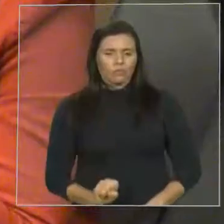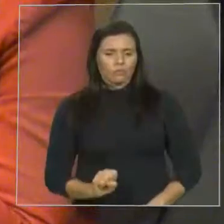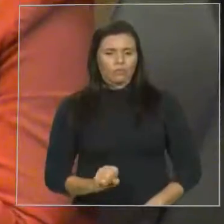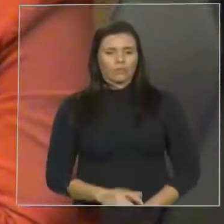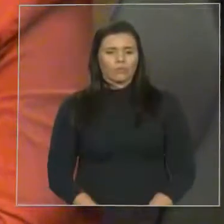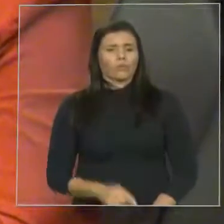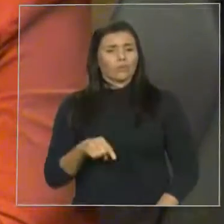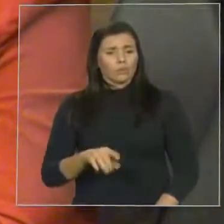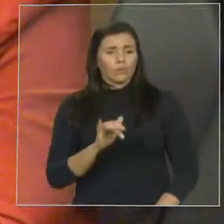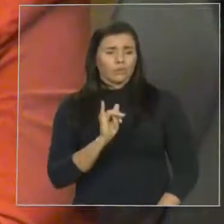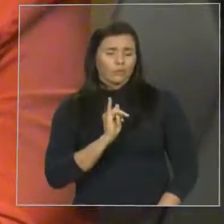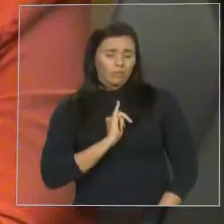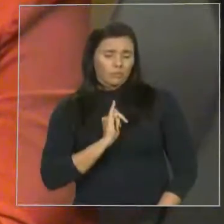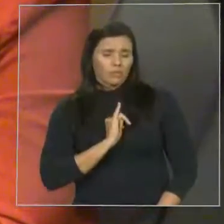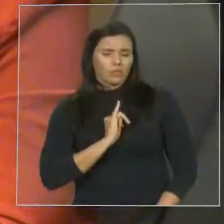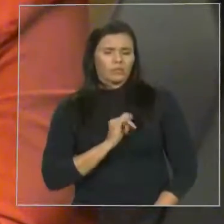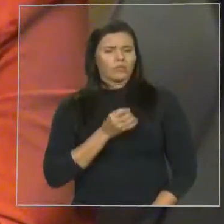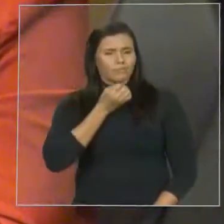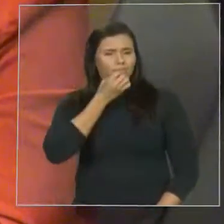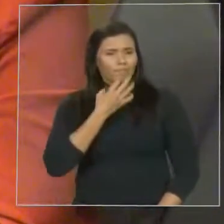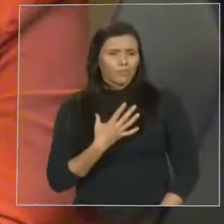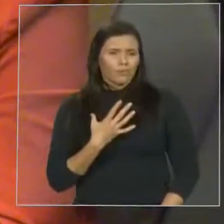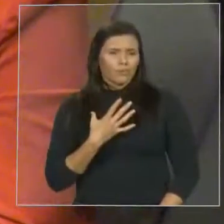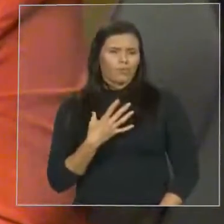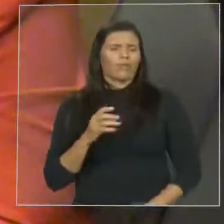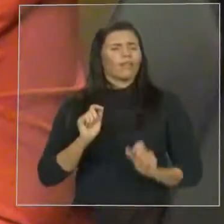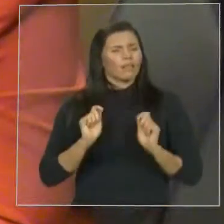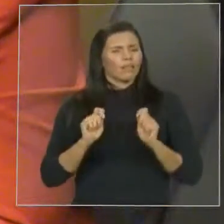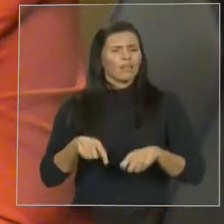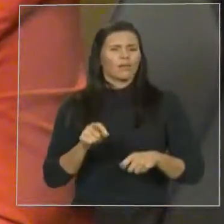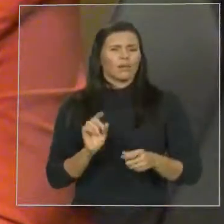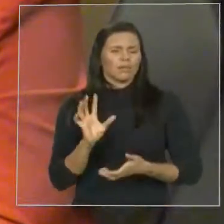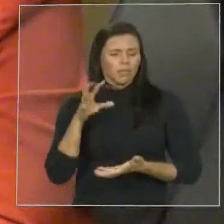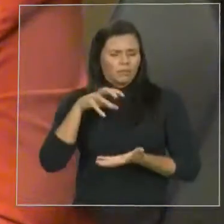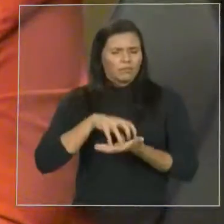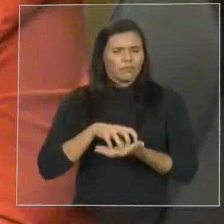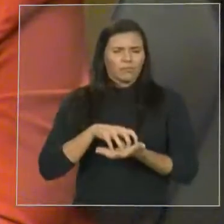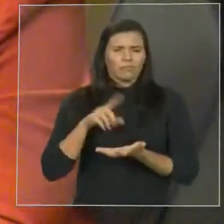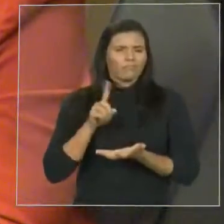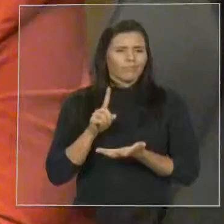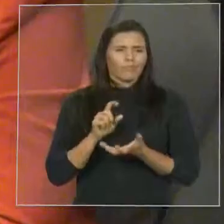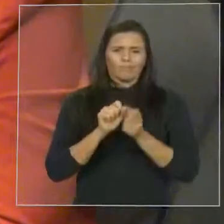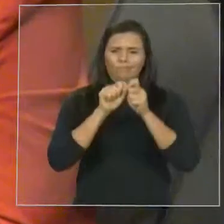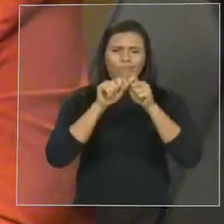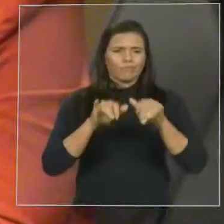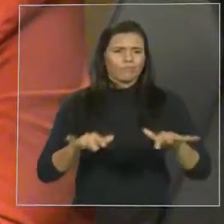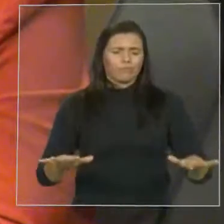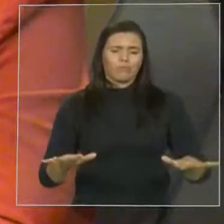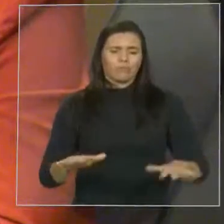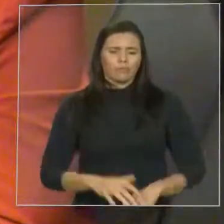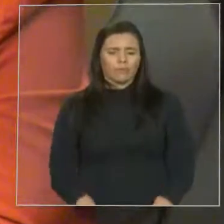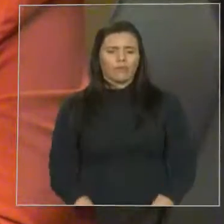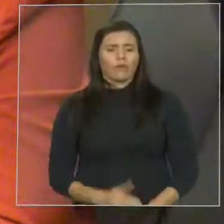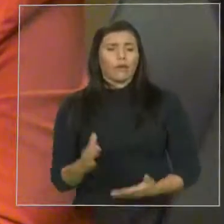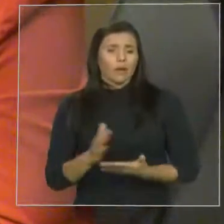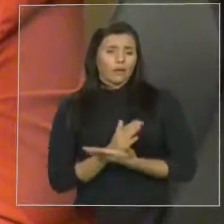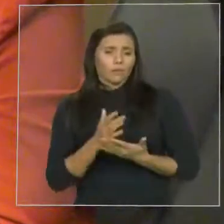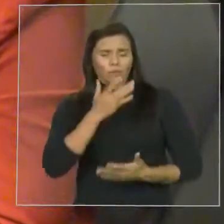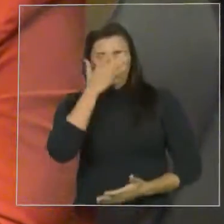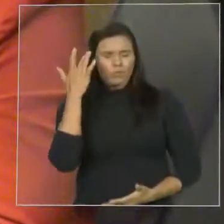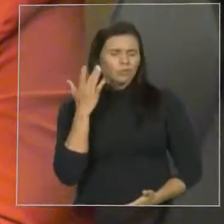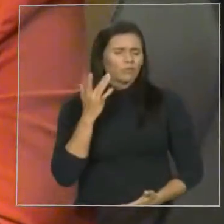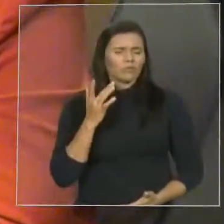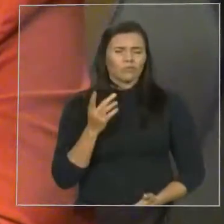descentralização para os municípios da região é muito importante. Nem todos têm a oportunidade de pagar uma van, um